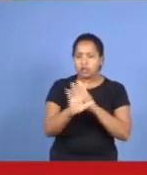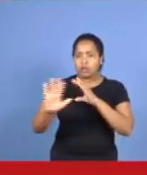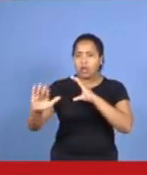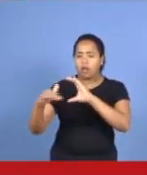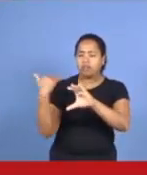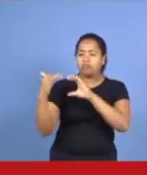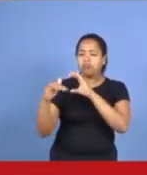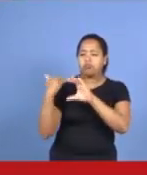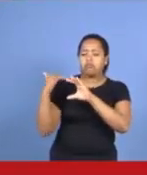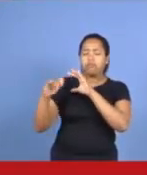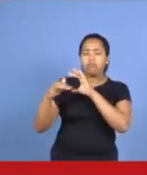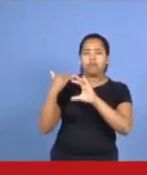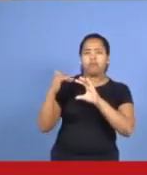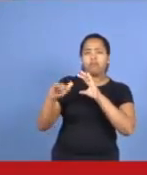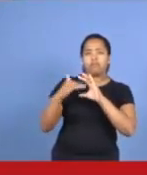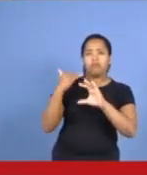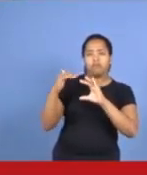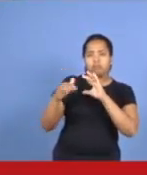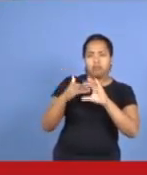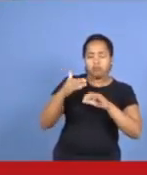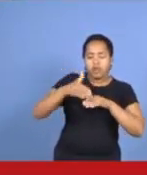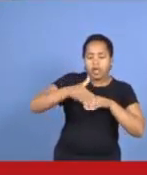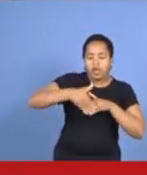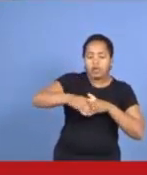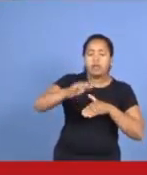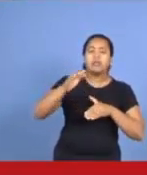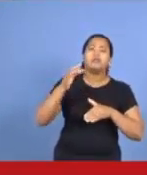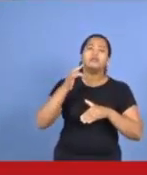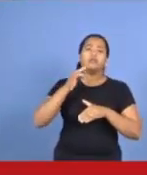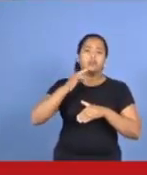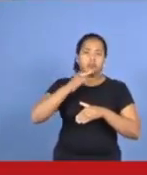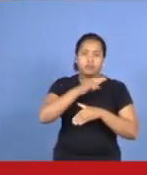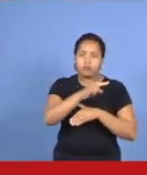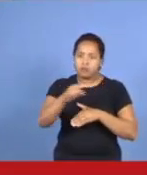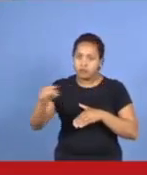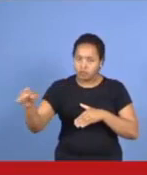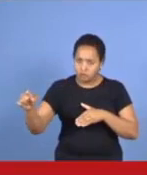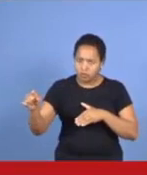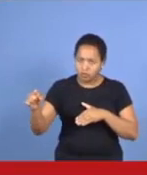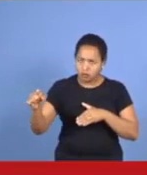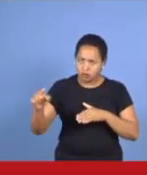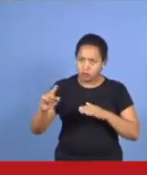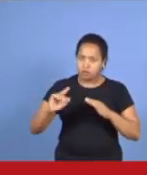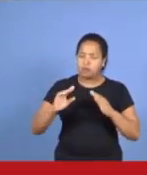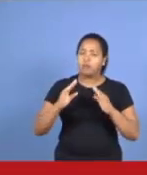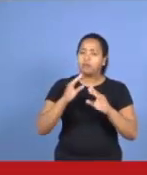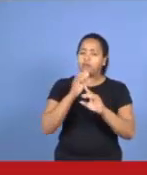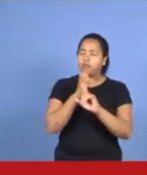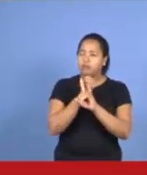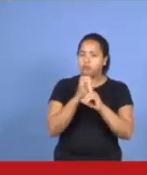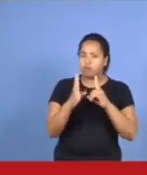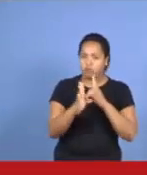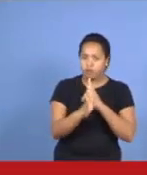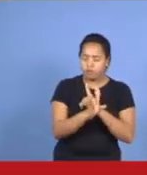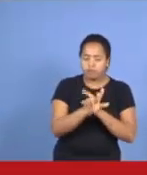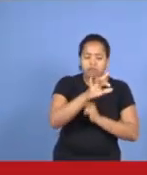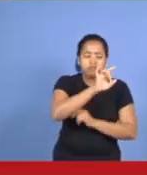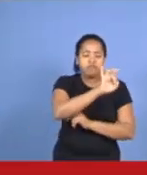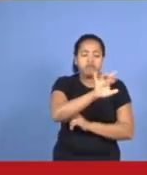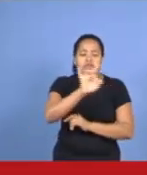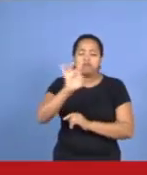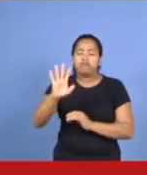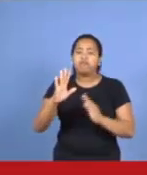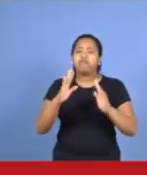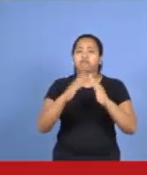contribuições a partir desta semana, ao longo desta semana, para esta escola bíblica dominical. Cada igreja, cada